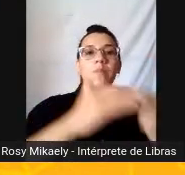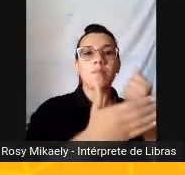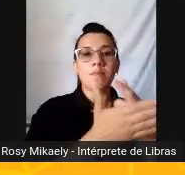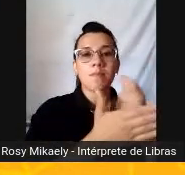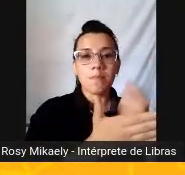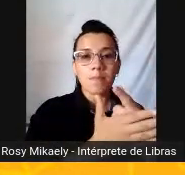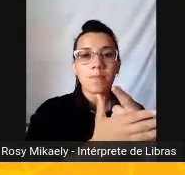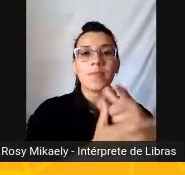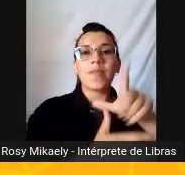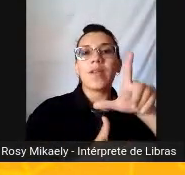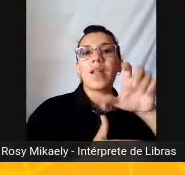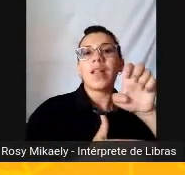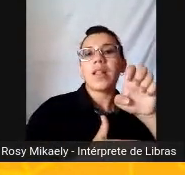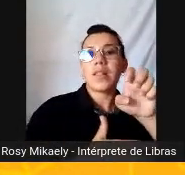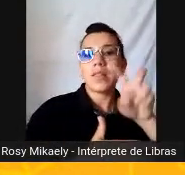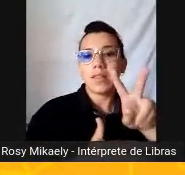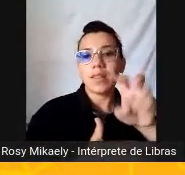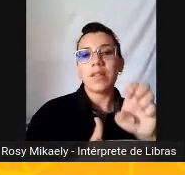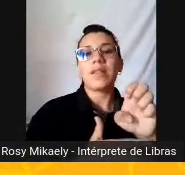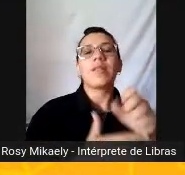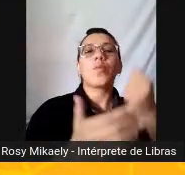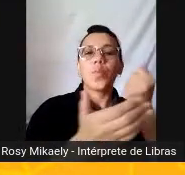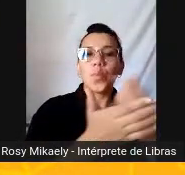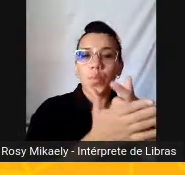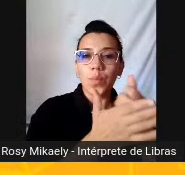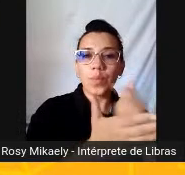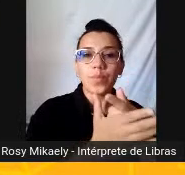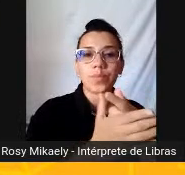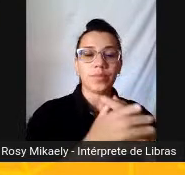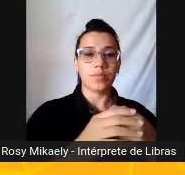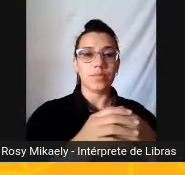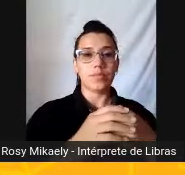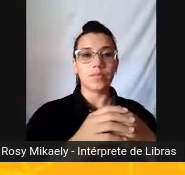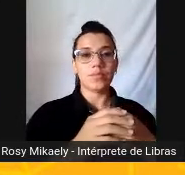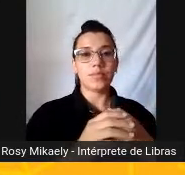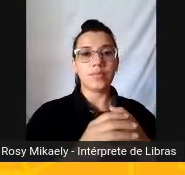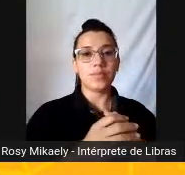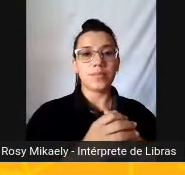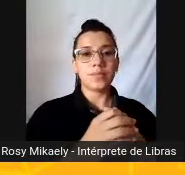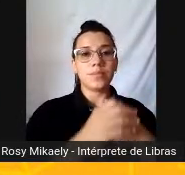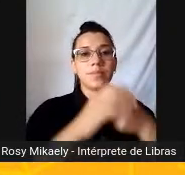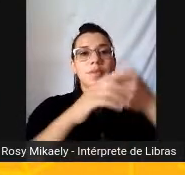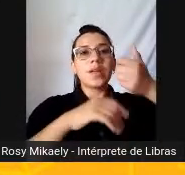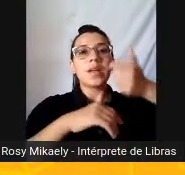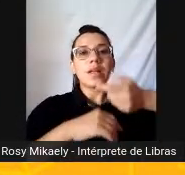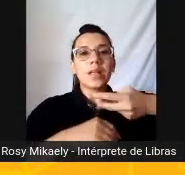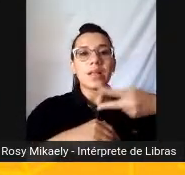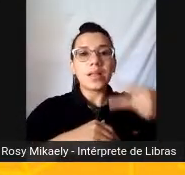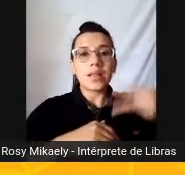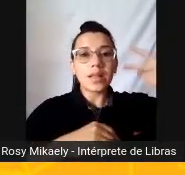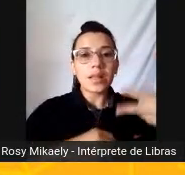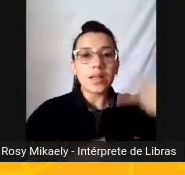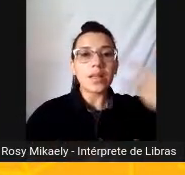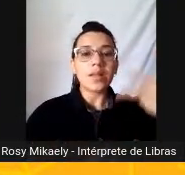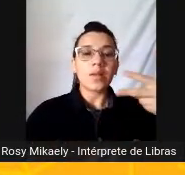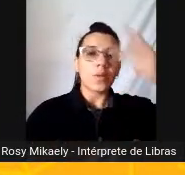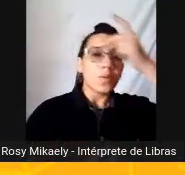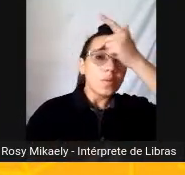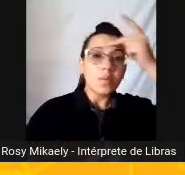Então, ela é centrada na segunda pessoa, no tu. Ela quer influenciar